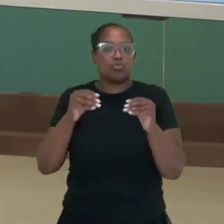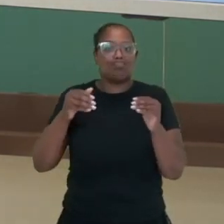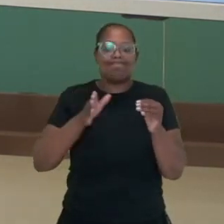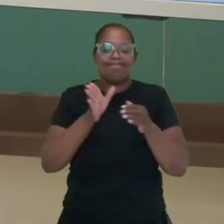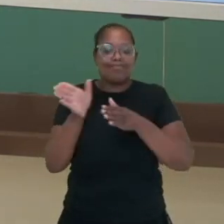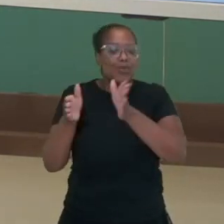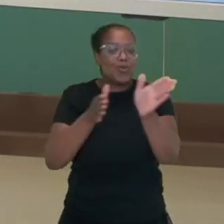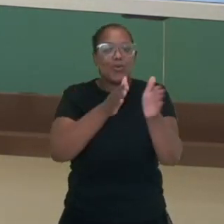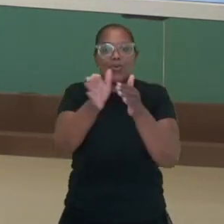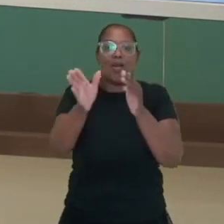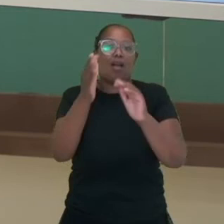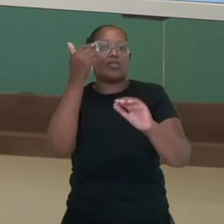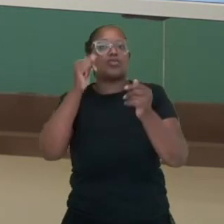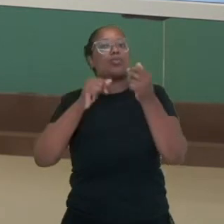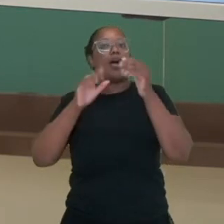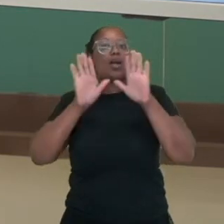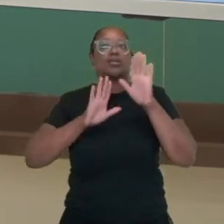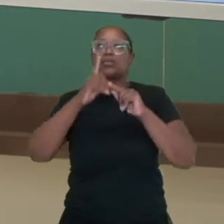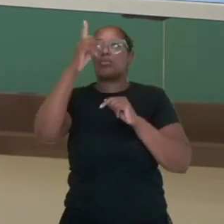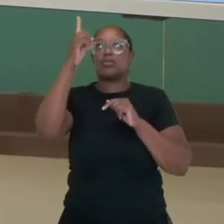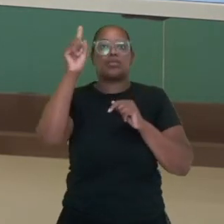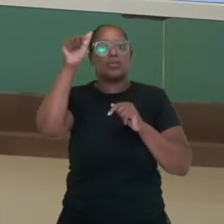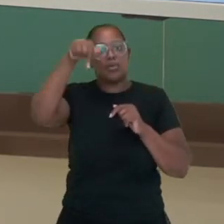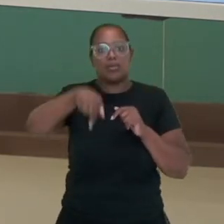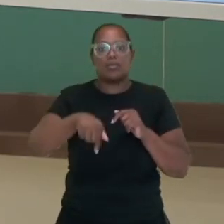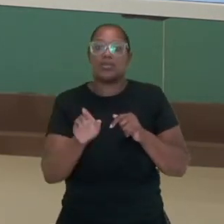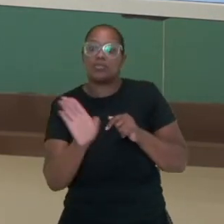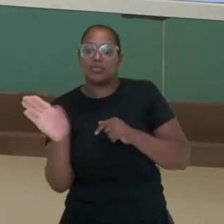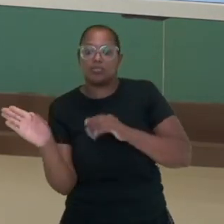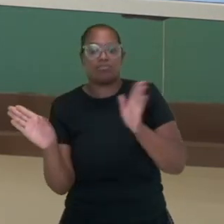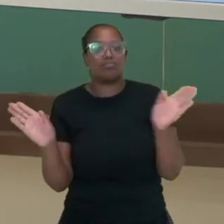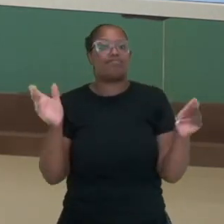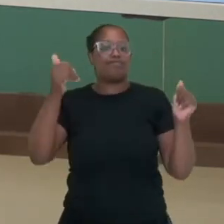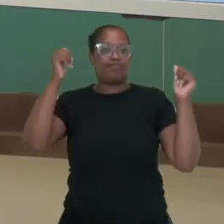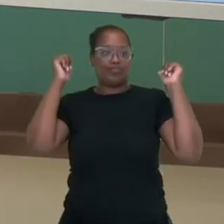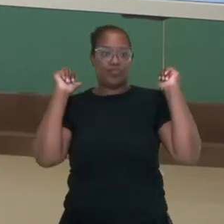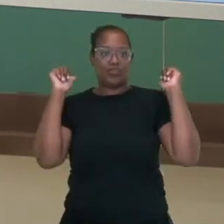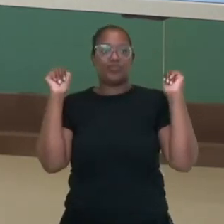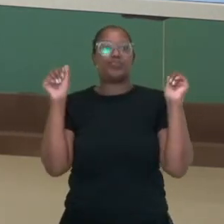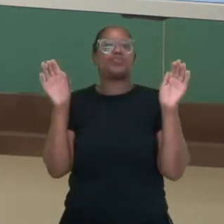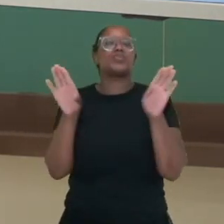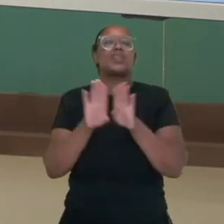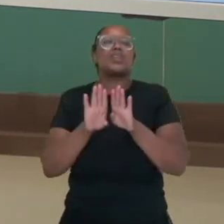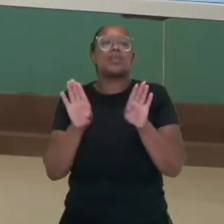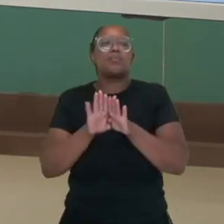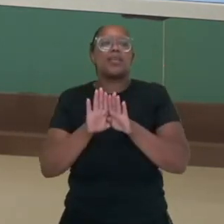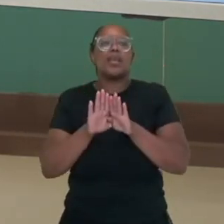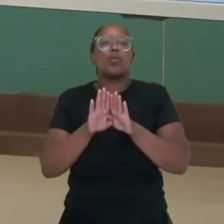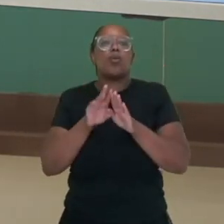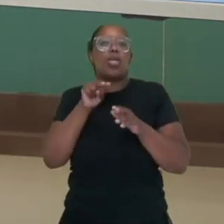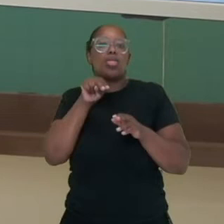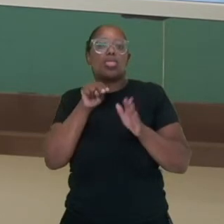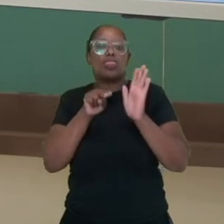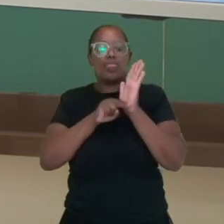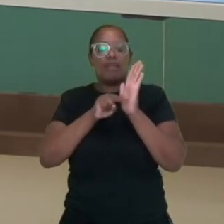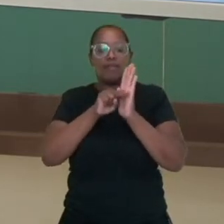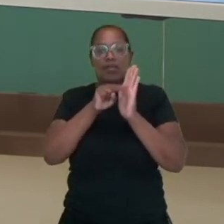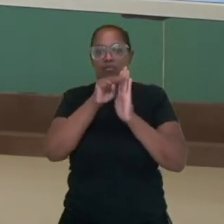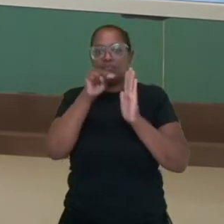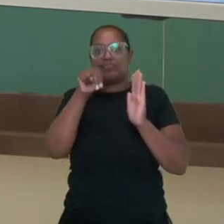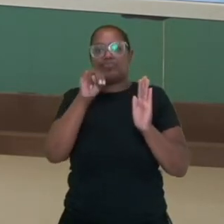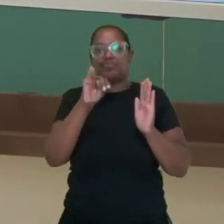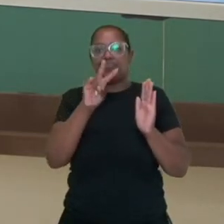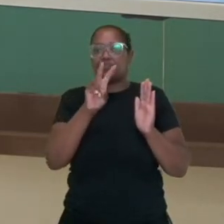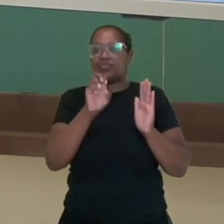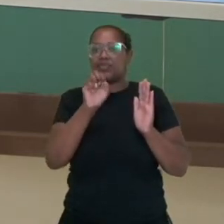aonde o nosso movimento pode acontecer. Também, com relação aos níveis, o nosso espaço, ele tem que